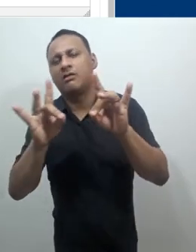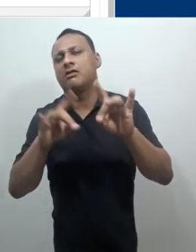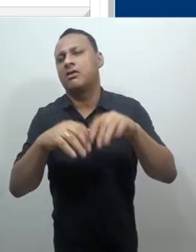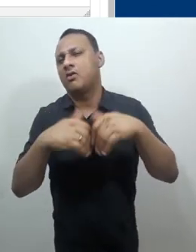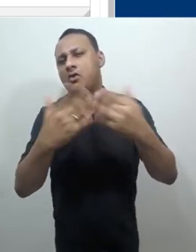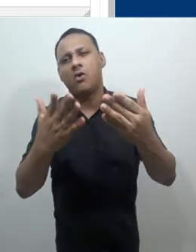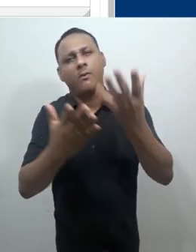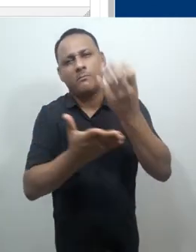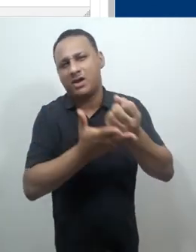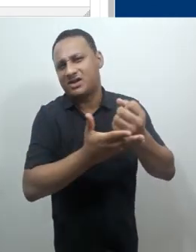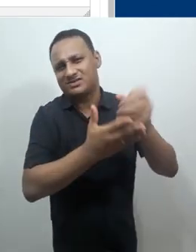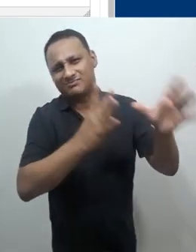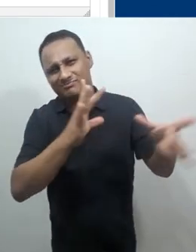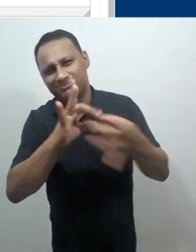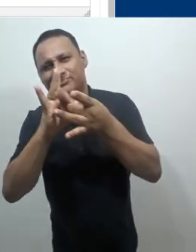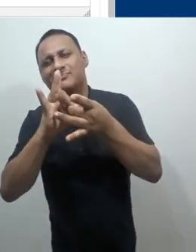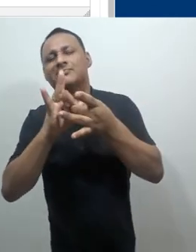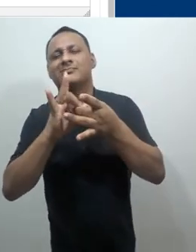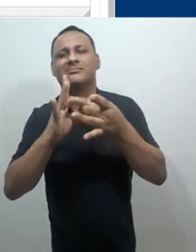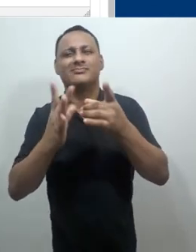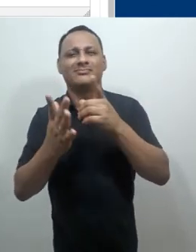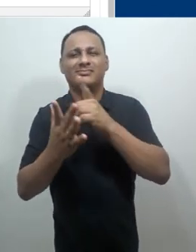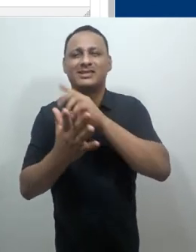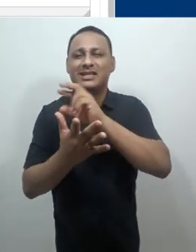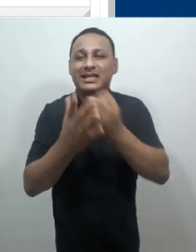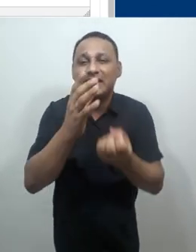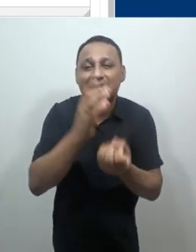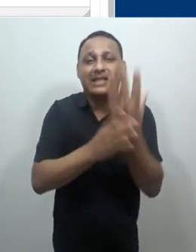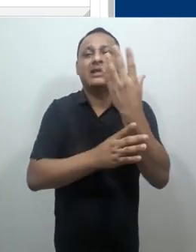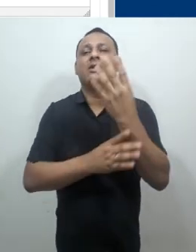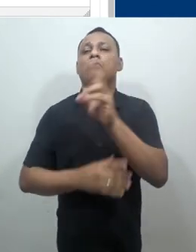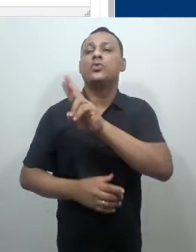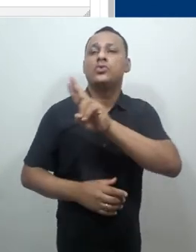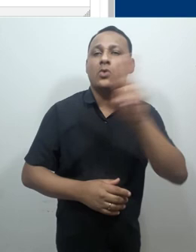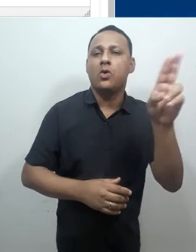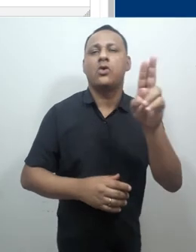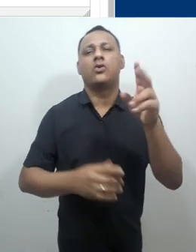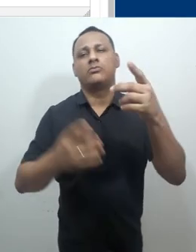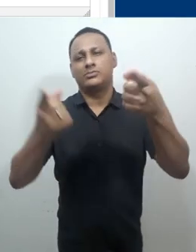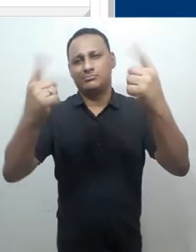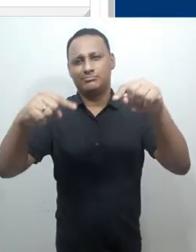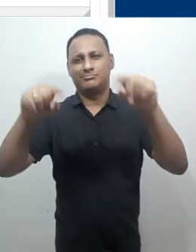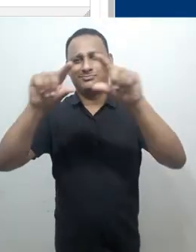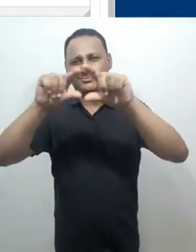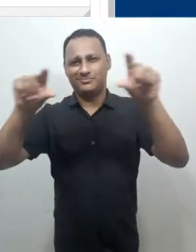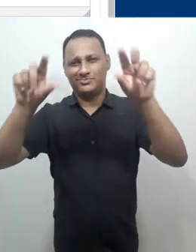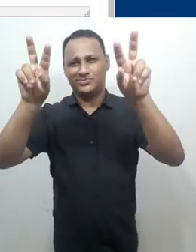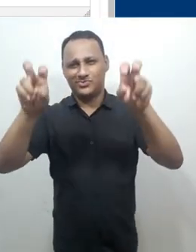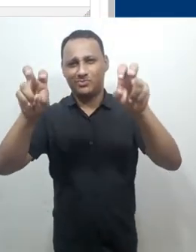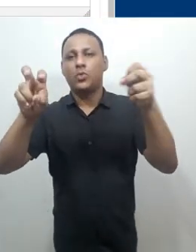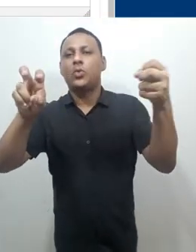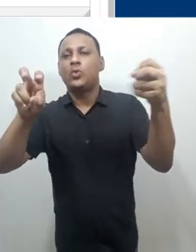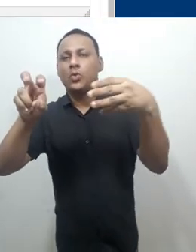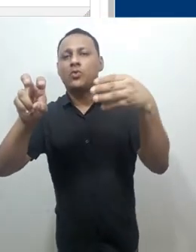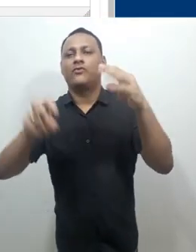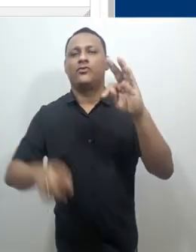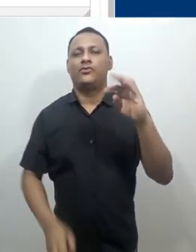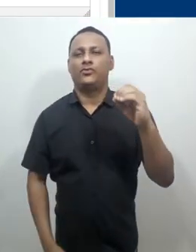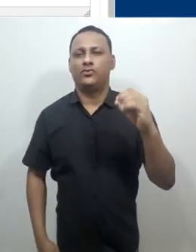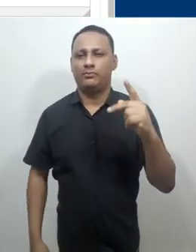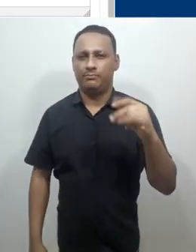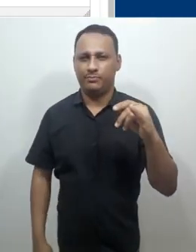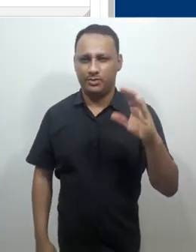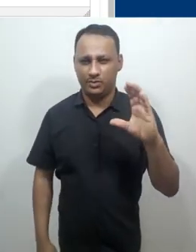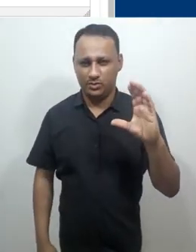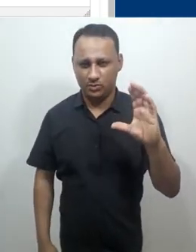Criamos um novo tópico e colocamos